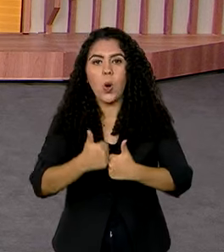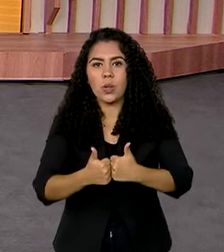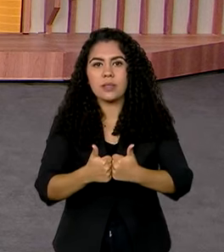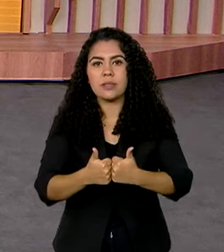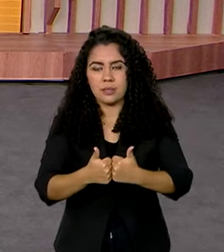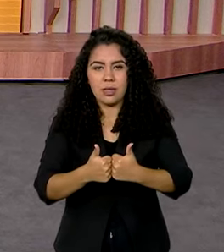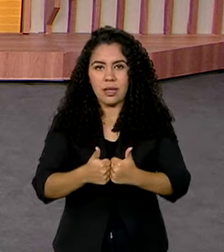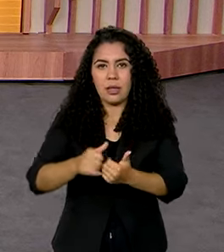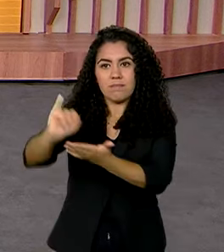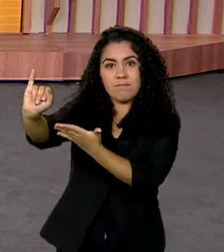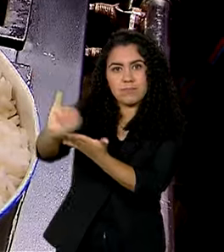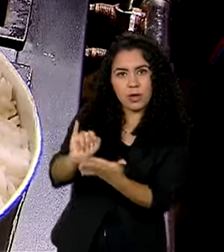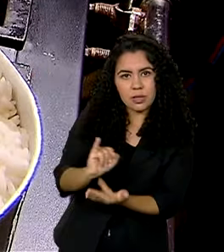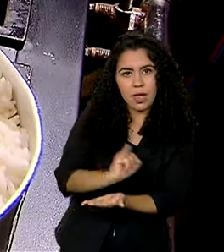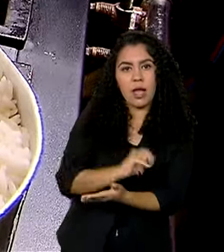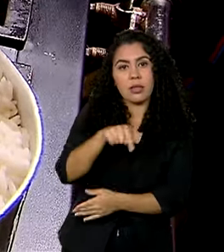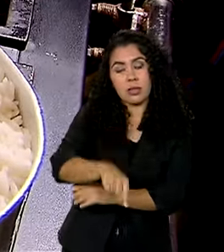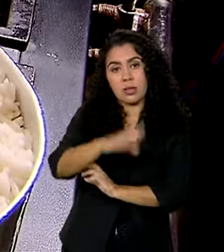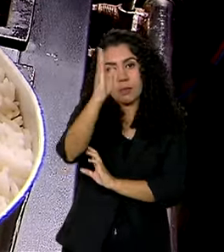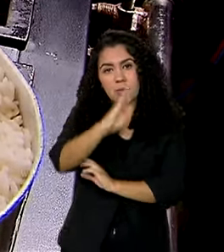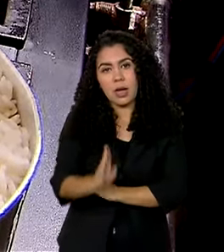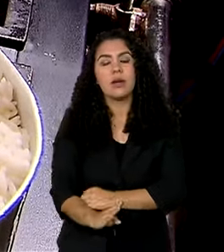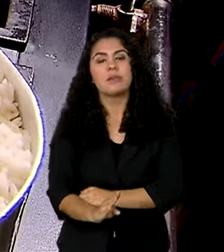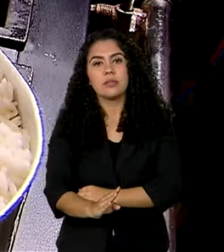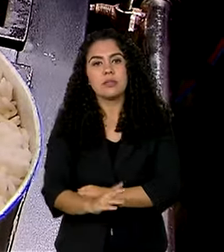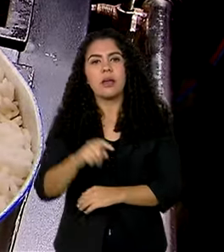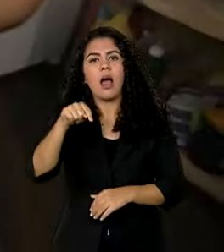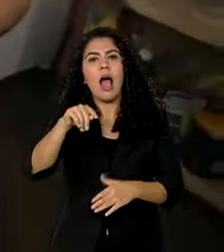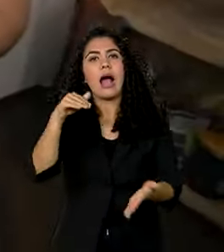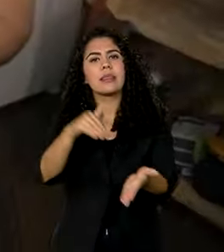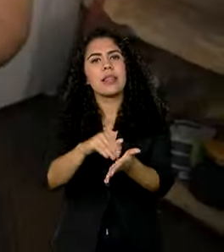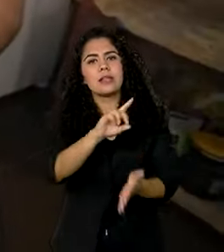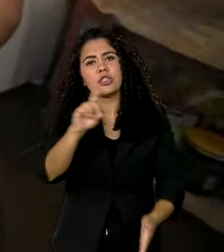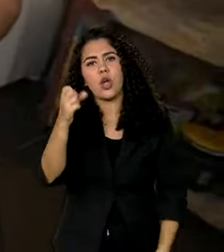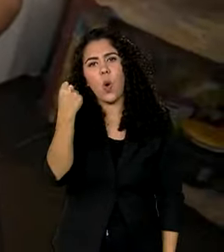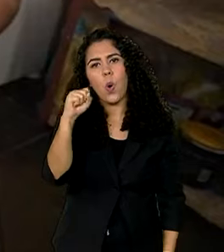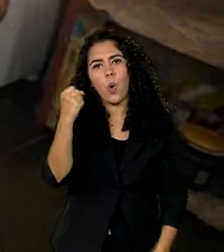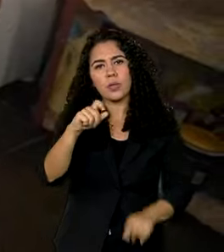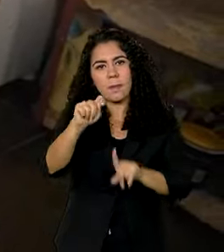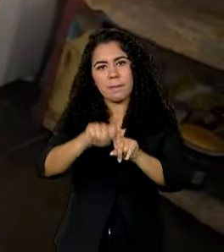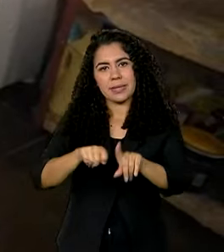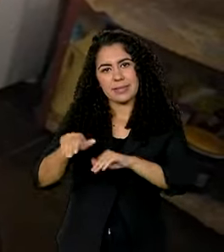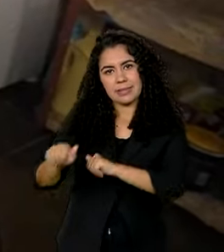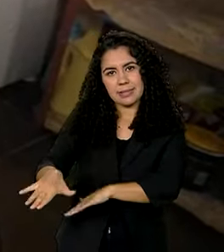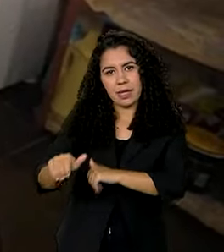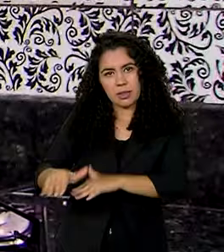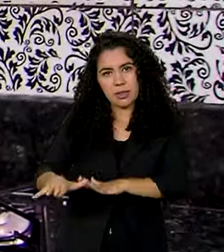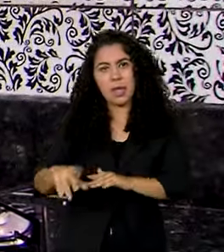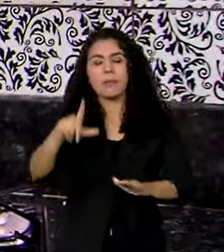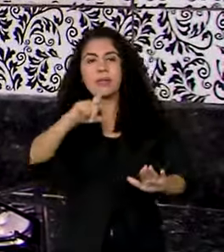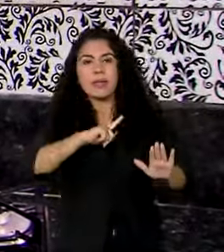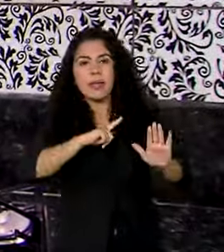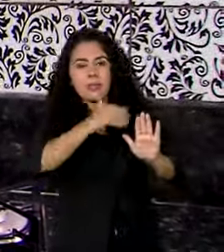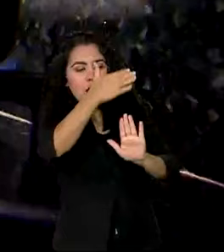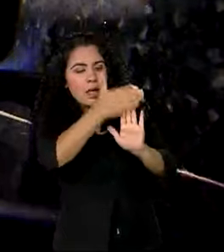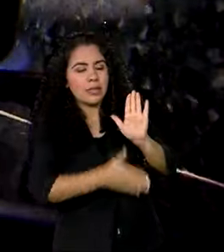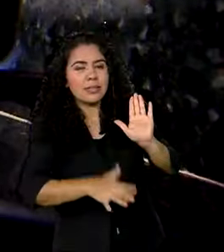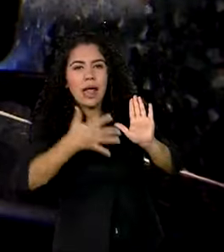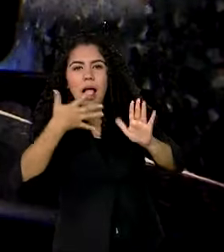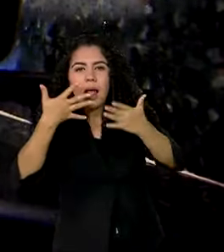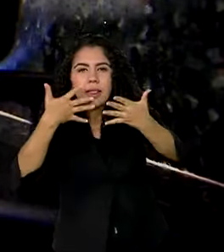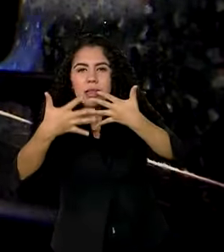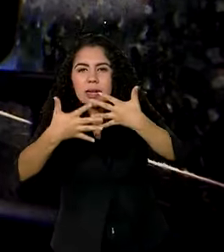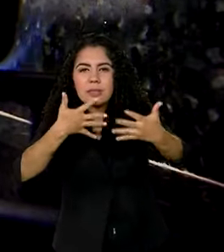esta semana. O arroz deve chegar ao Brasil até o dia 8 de setembro em embalagens transparentes de 5